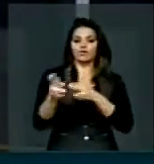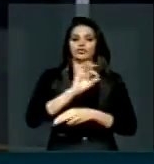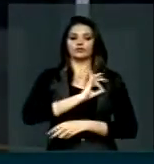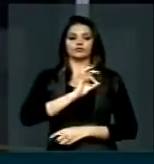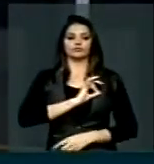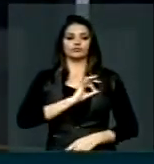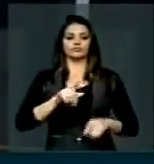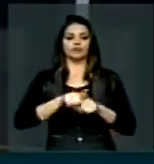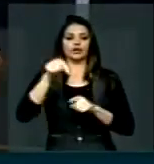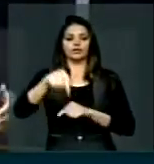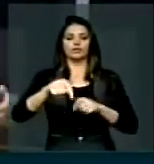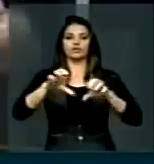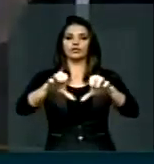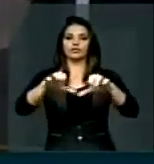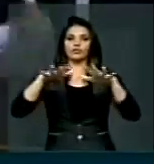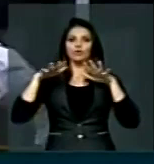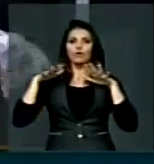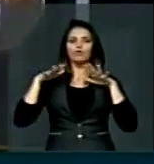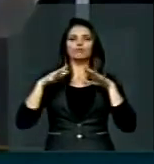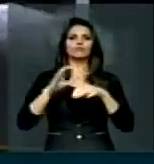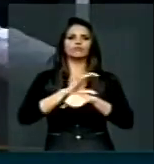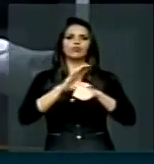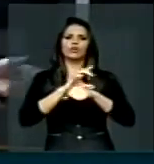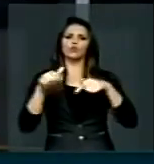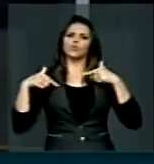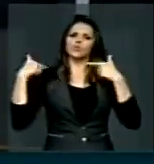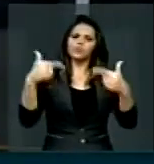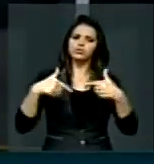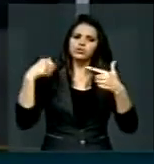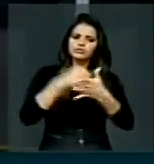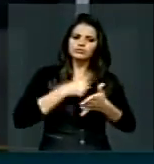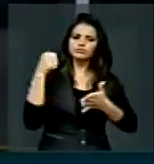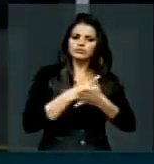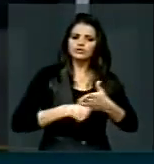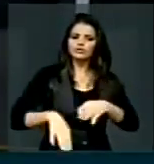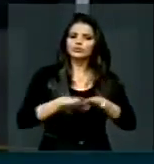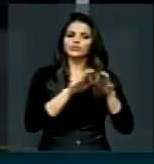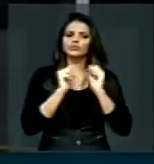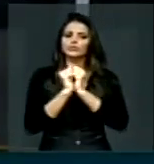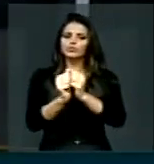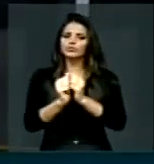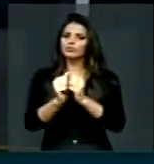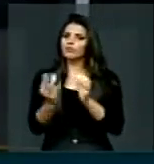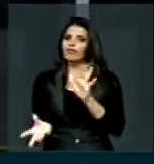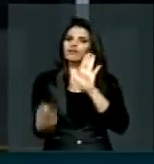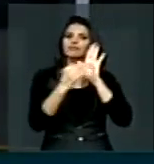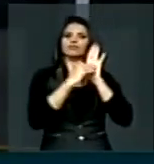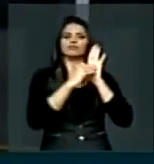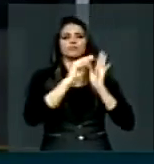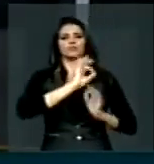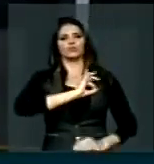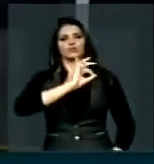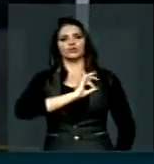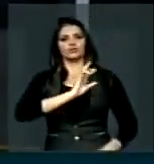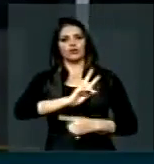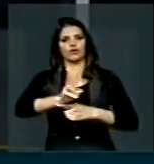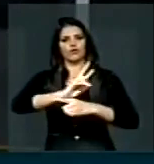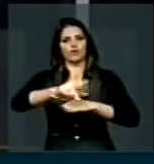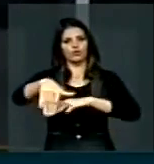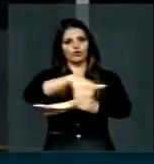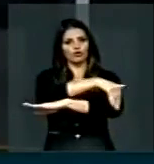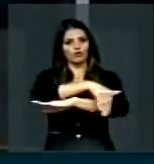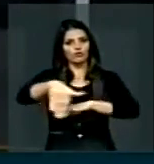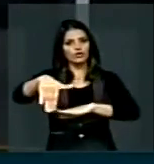aqui na Constituinte, lutei, briguei com outros colegas, até inserir a Polícia Rodoviária